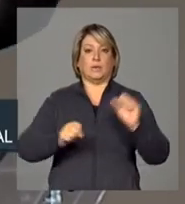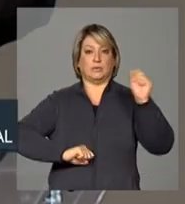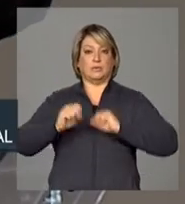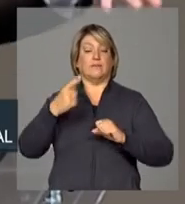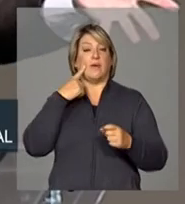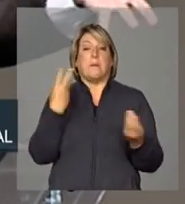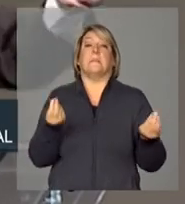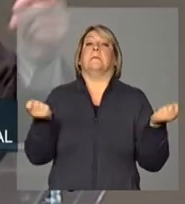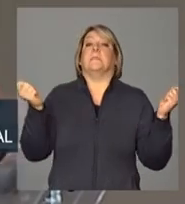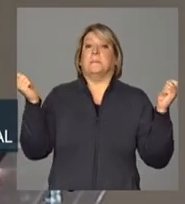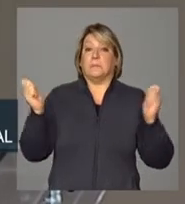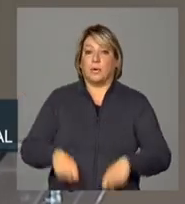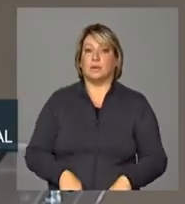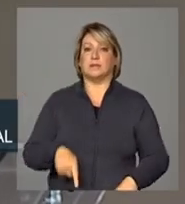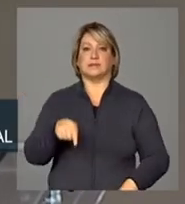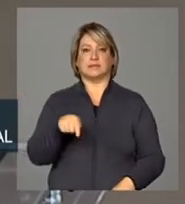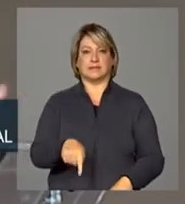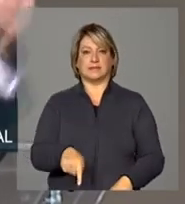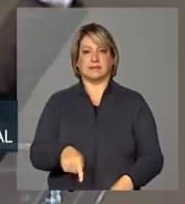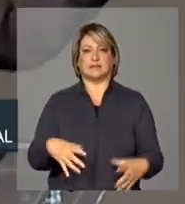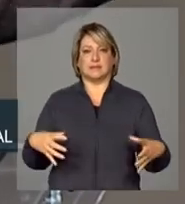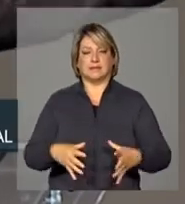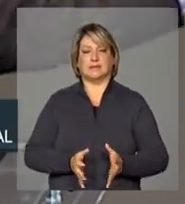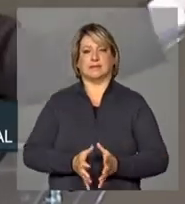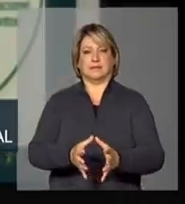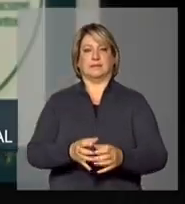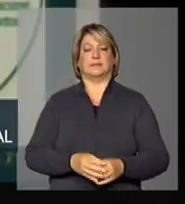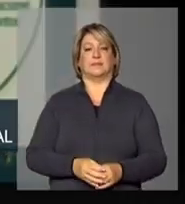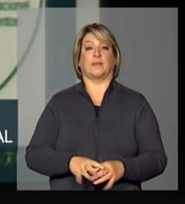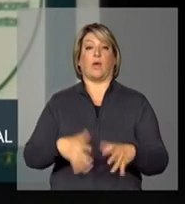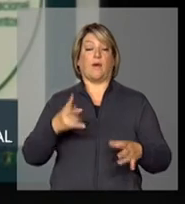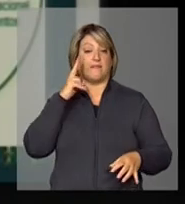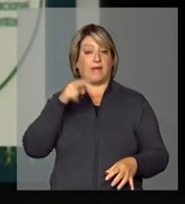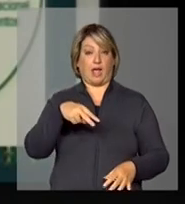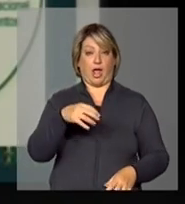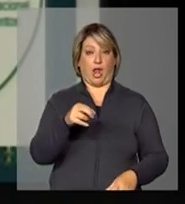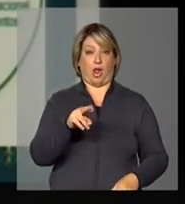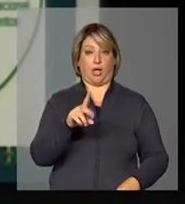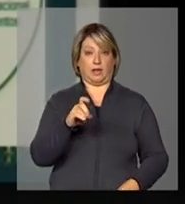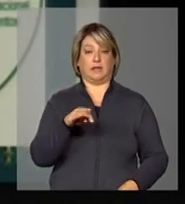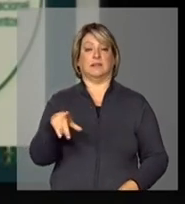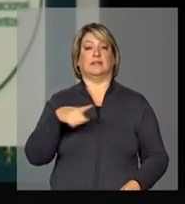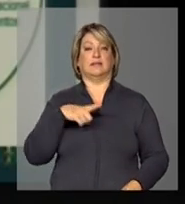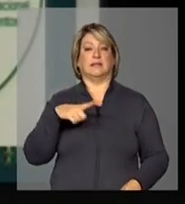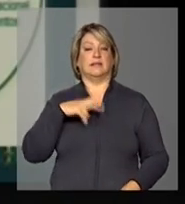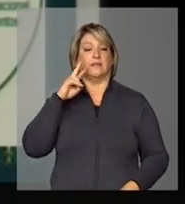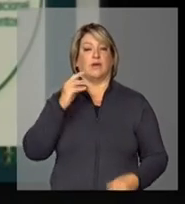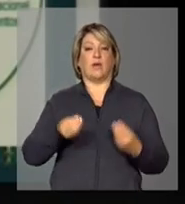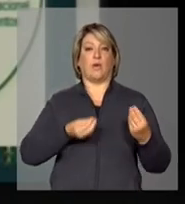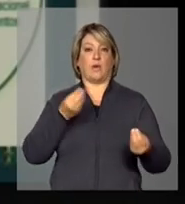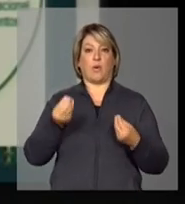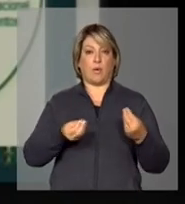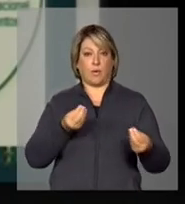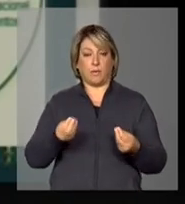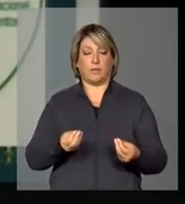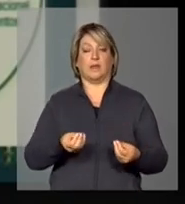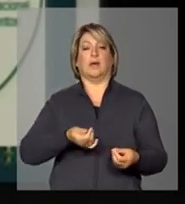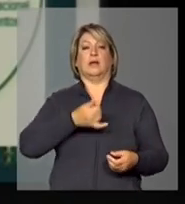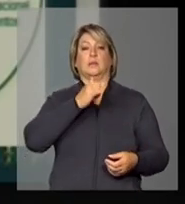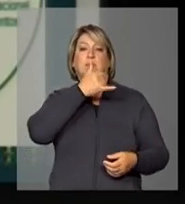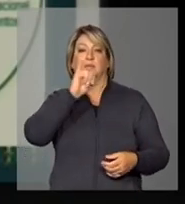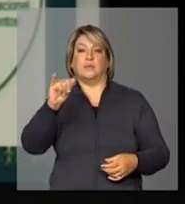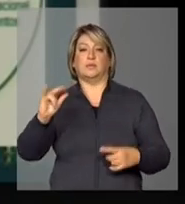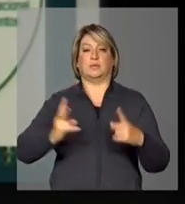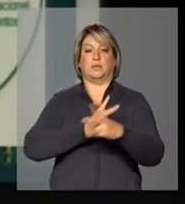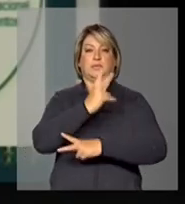viabilizar esse segmento. Quando nós olhamos no Nordeste, nós temos aí a questão da energia eólica e de outras apostas